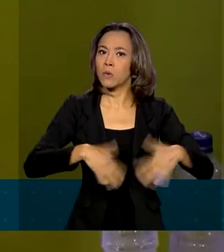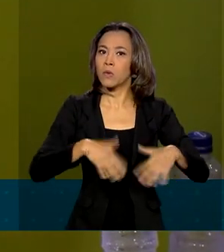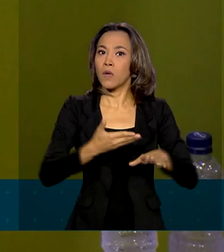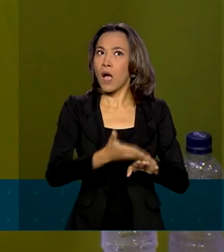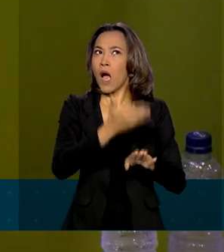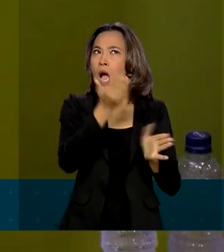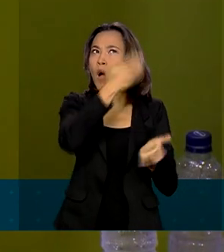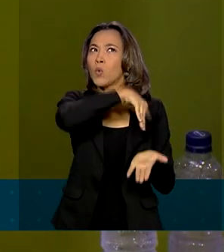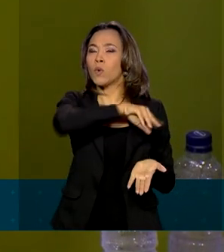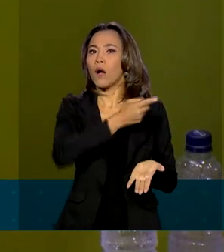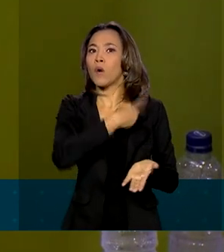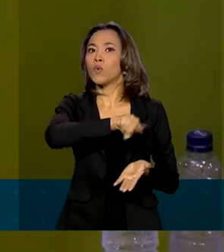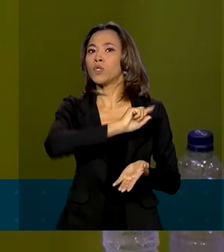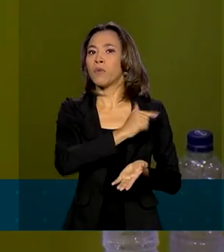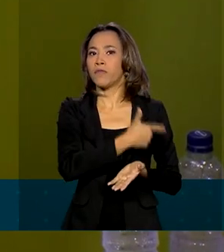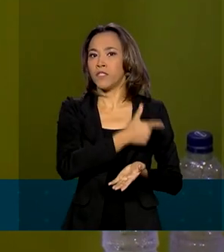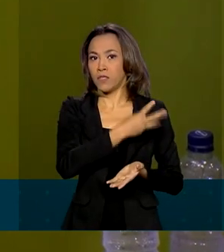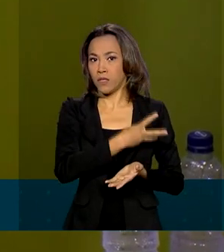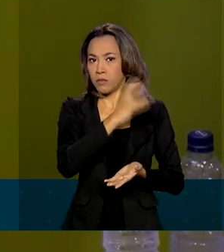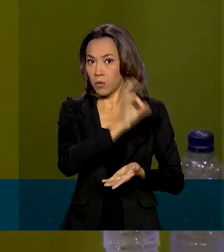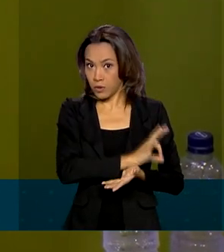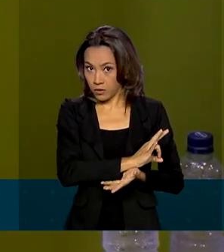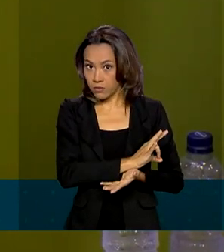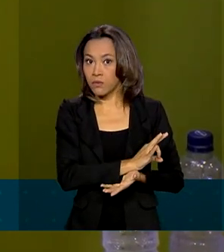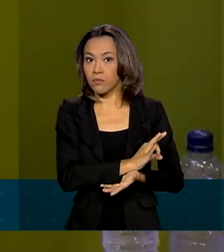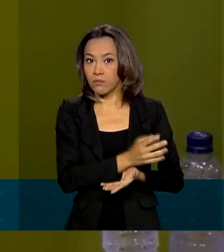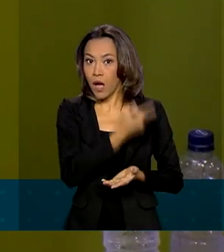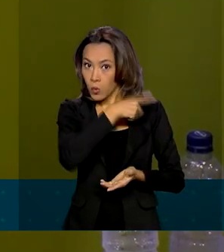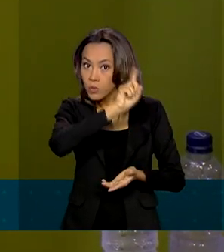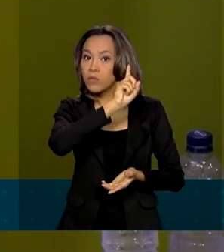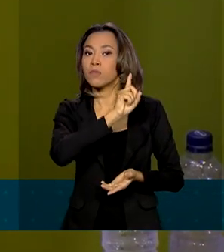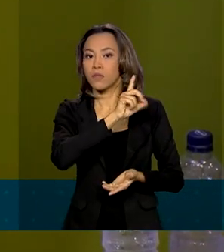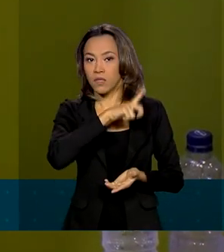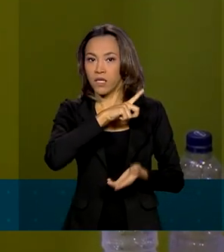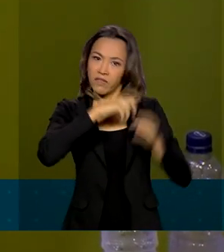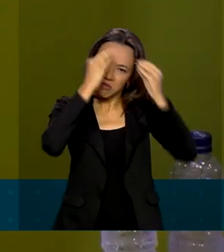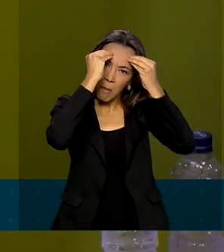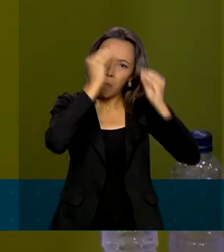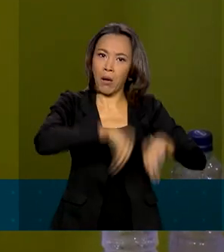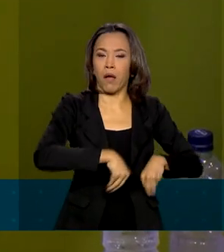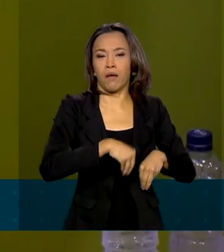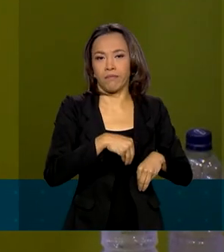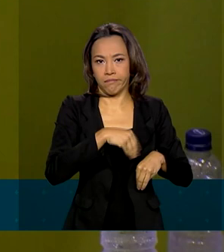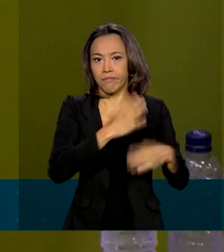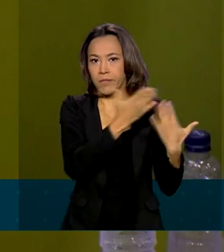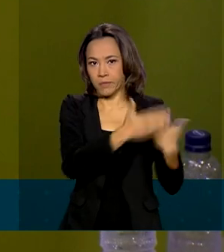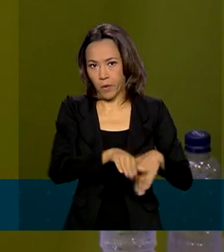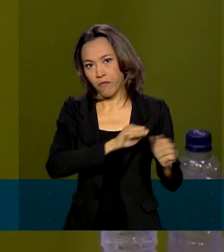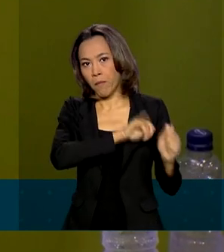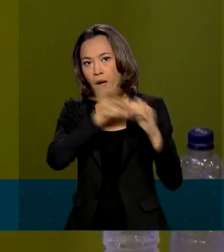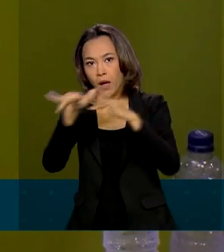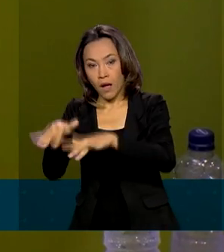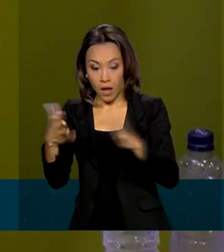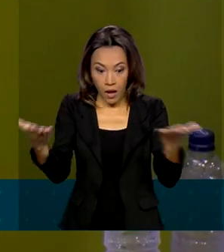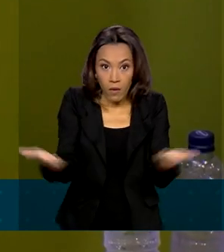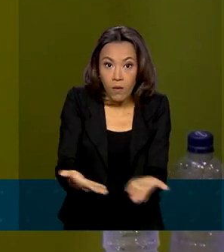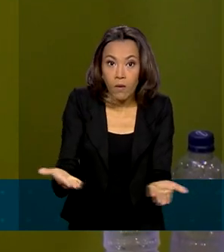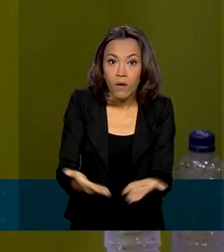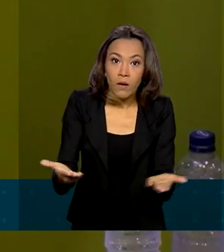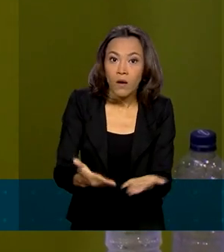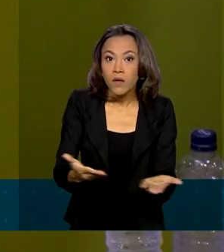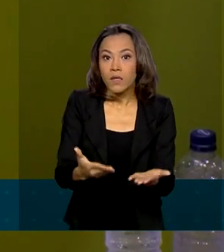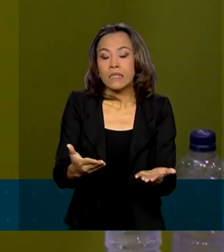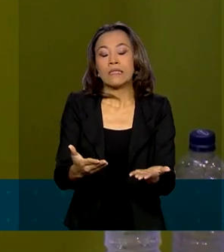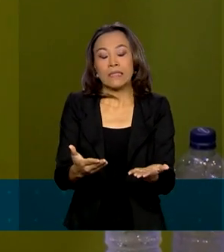de 23%. E uma situação bem normal. Agora, nós